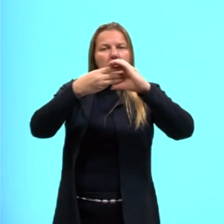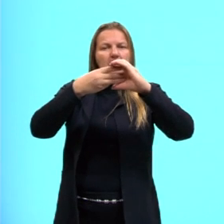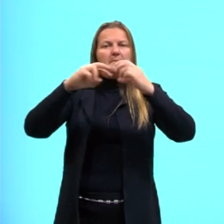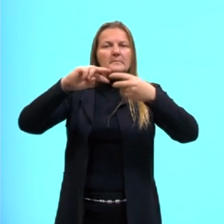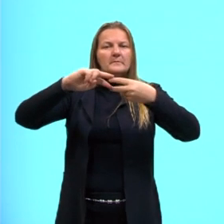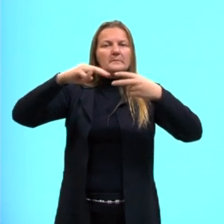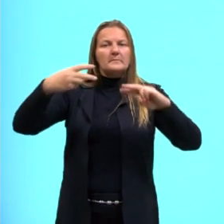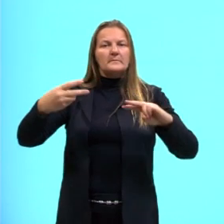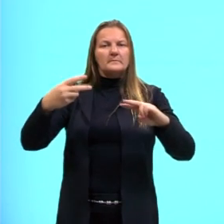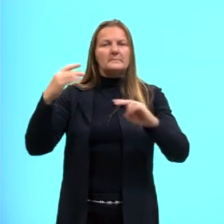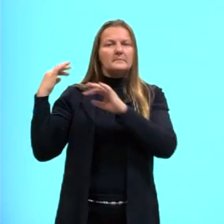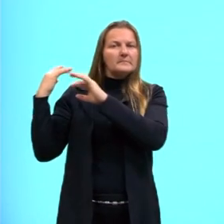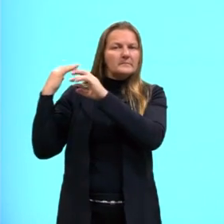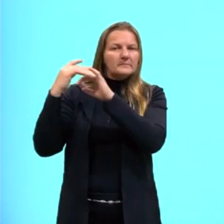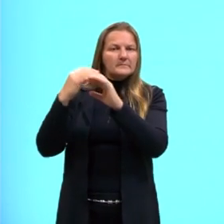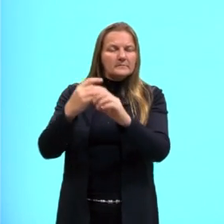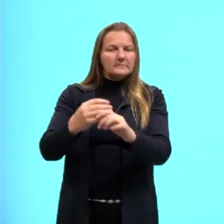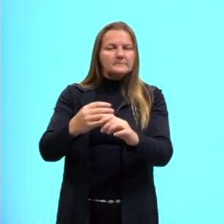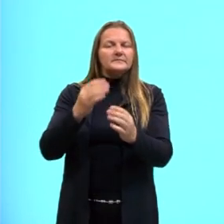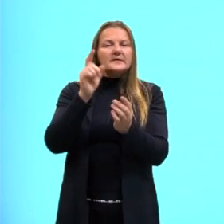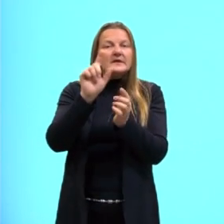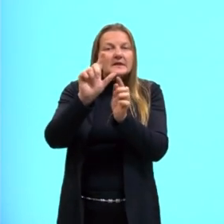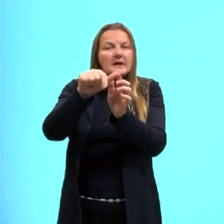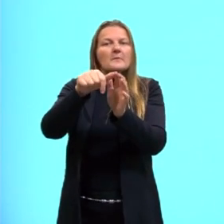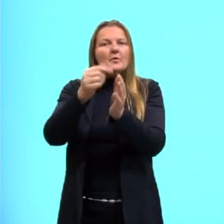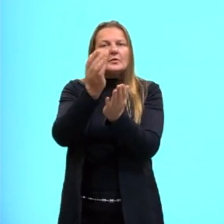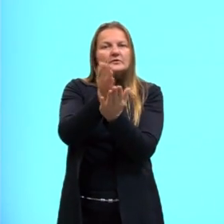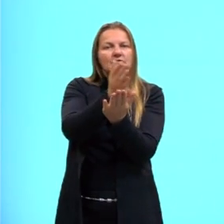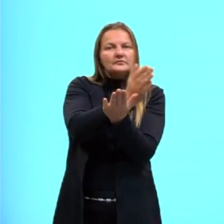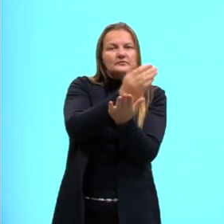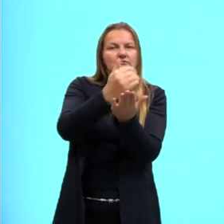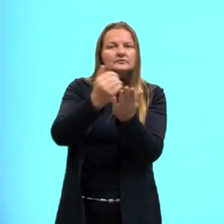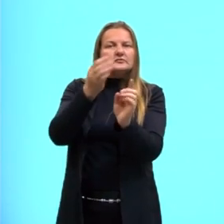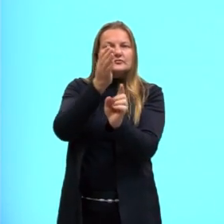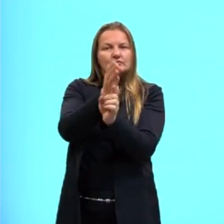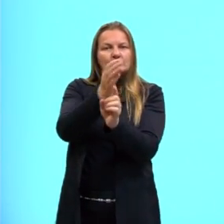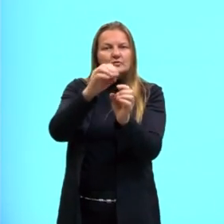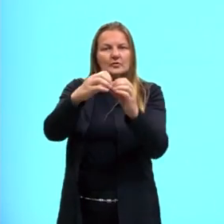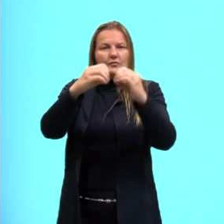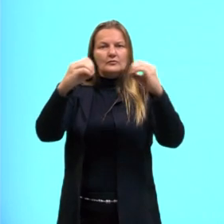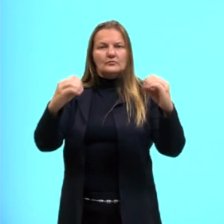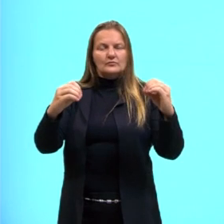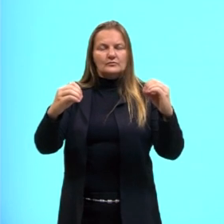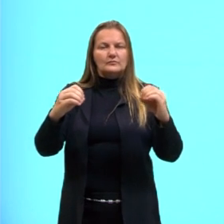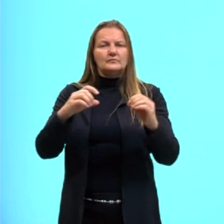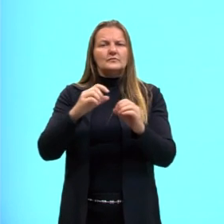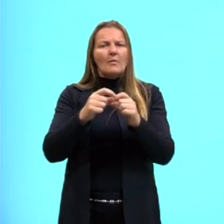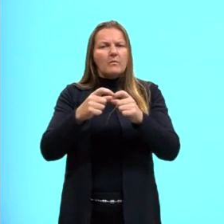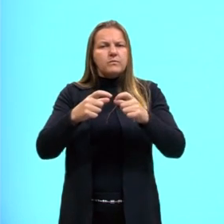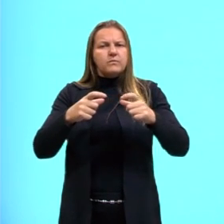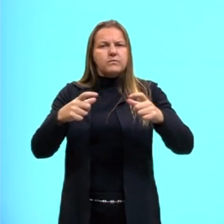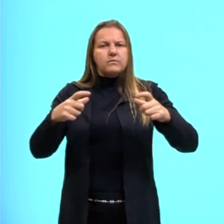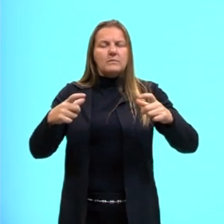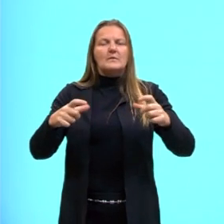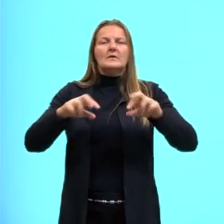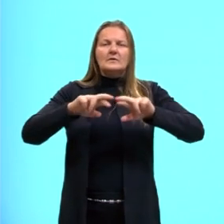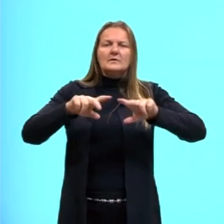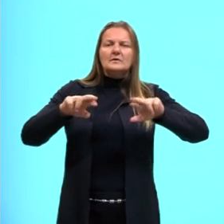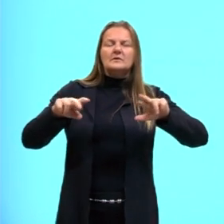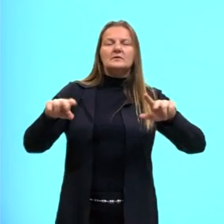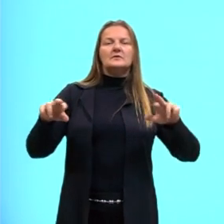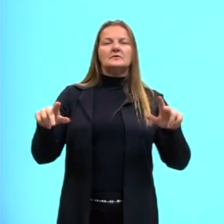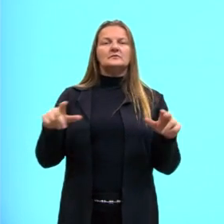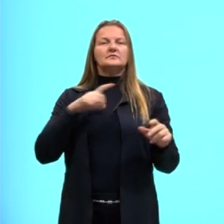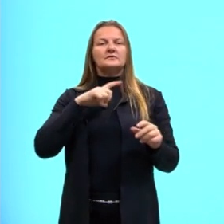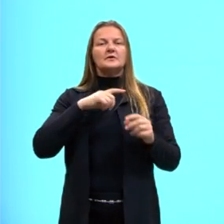de divisão. Certo? Então, vai acrescentando ali funções. A G1, um crescimento, diferenciação, produção